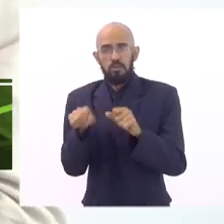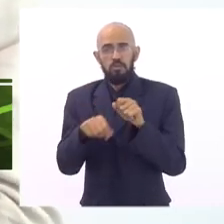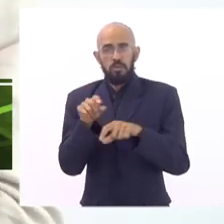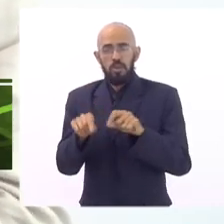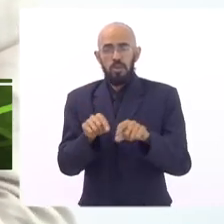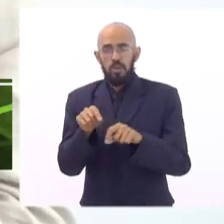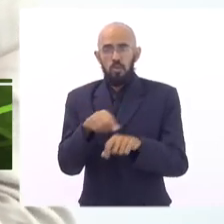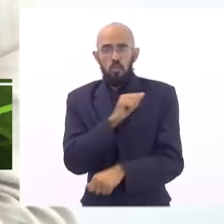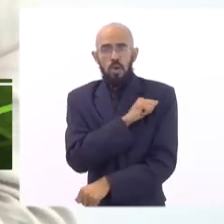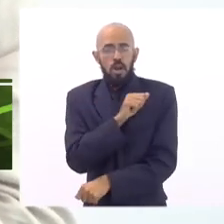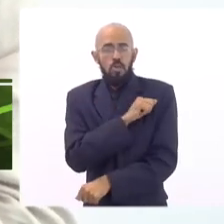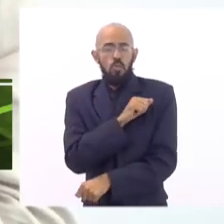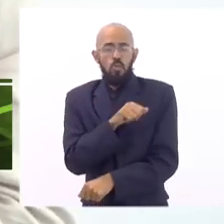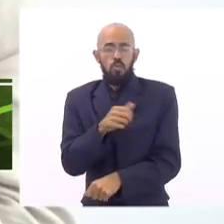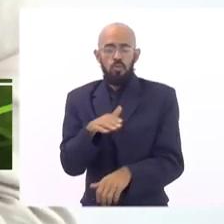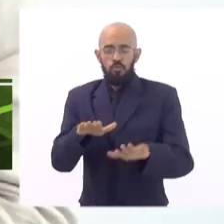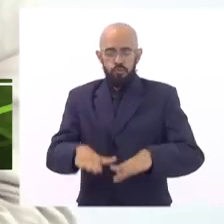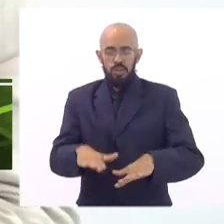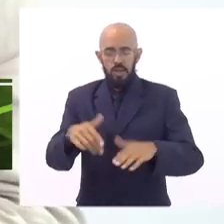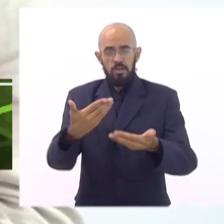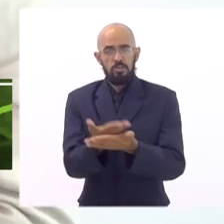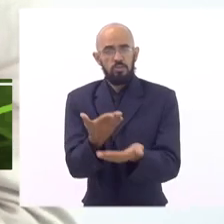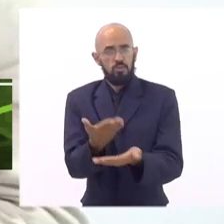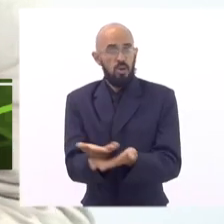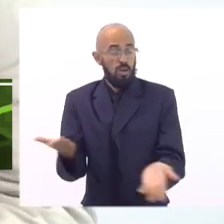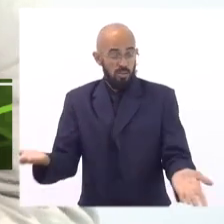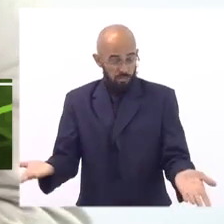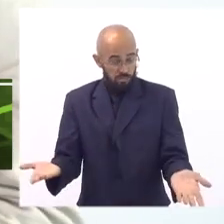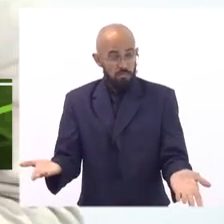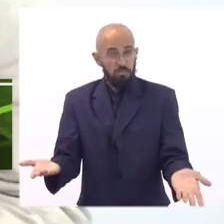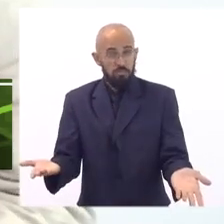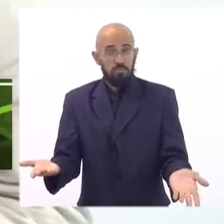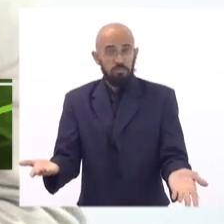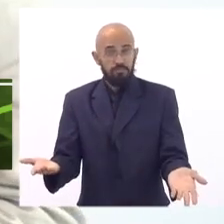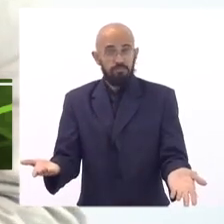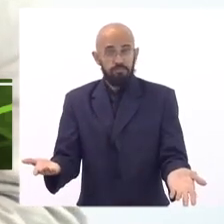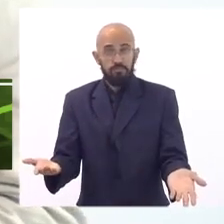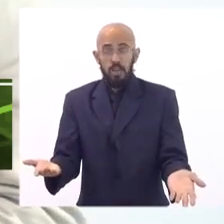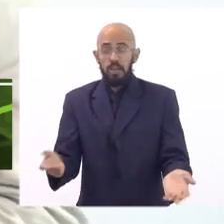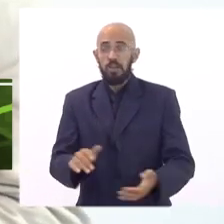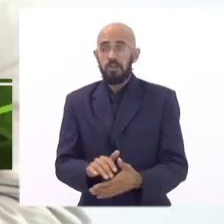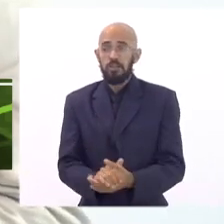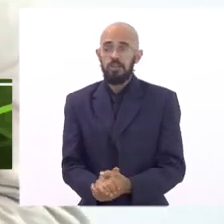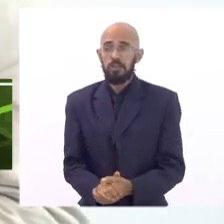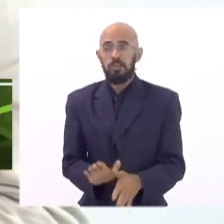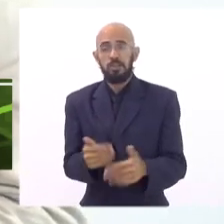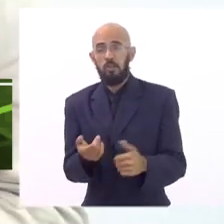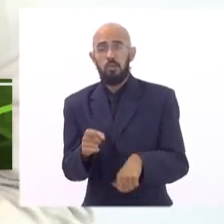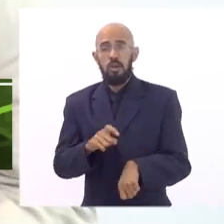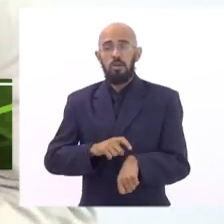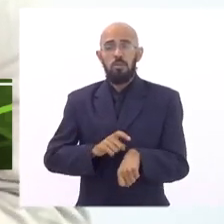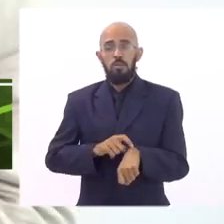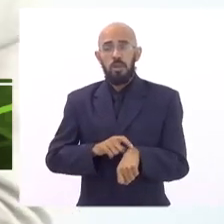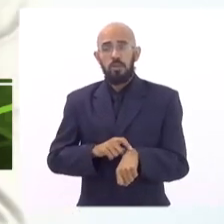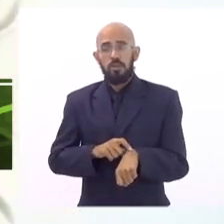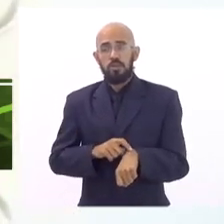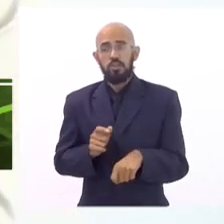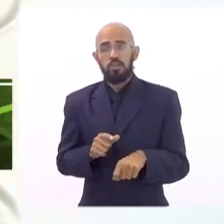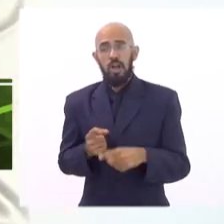tanto tempo na escola sem ter tomado café olha que situação como a gente está aí ao mesmo tempo ferindo